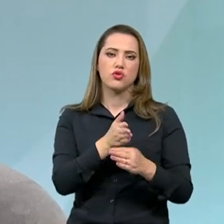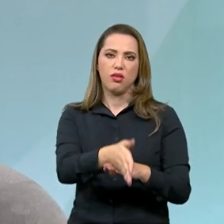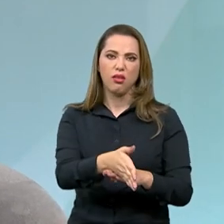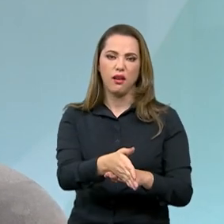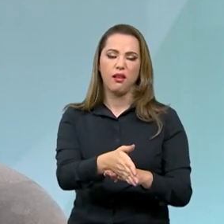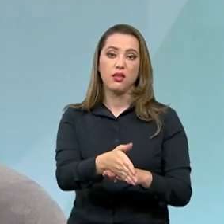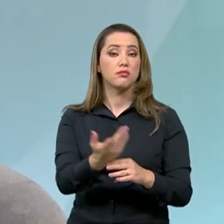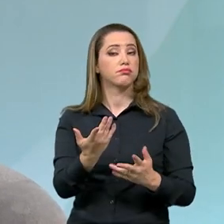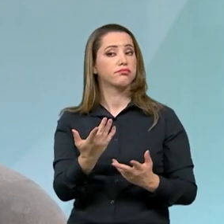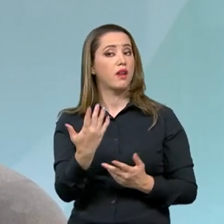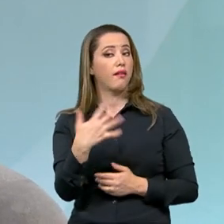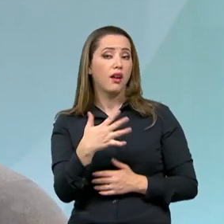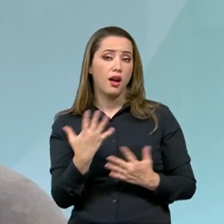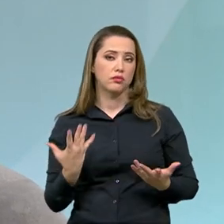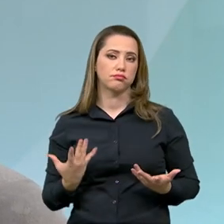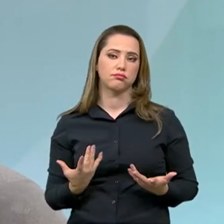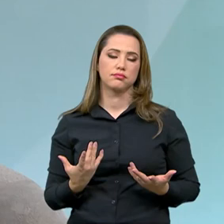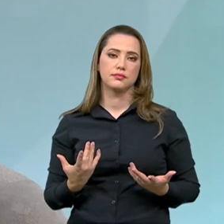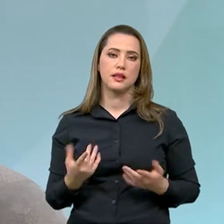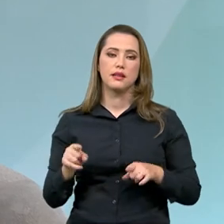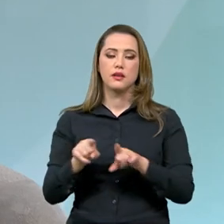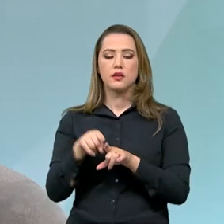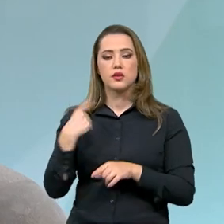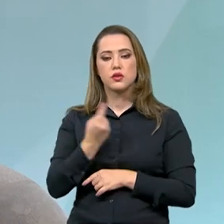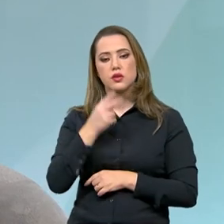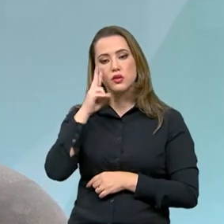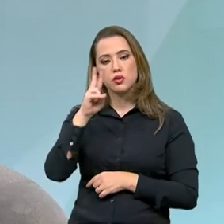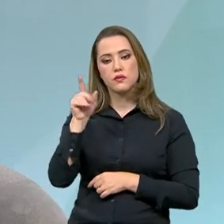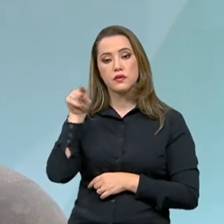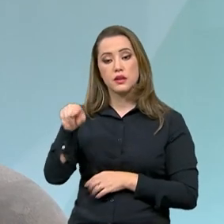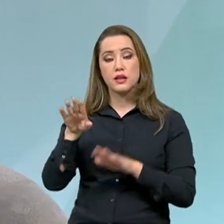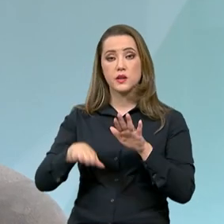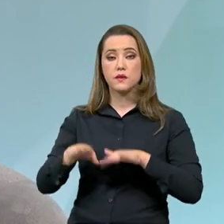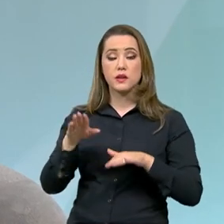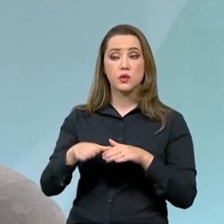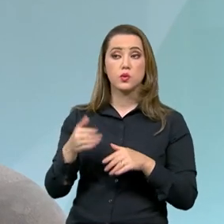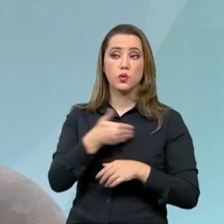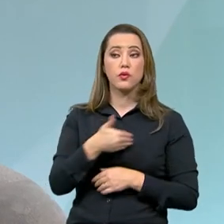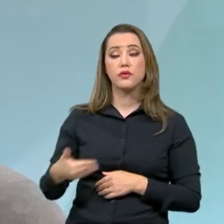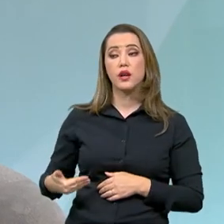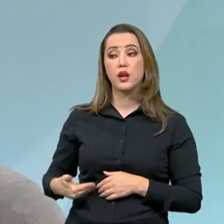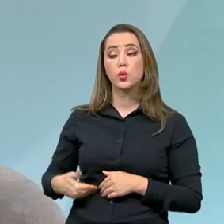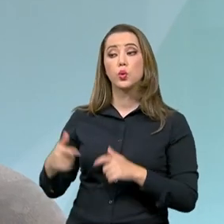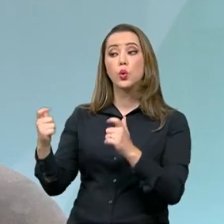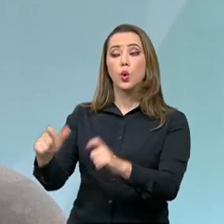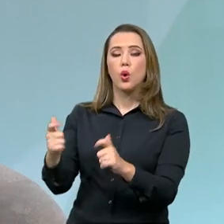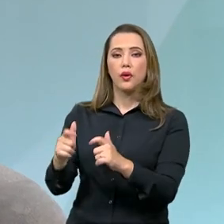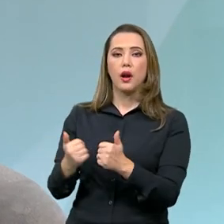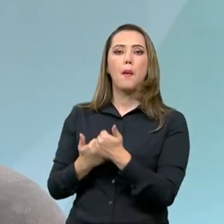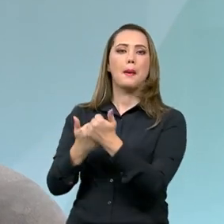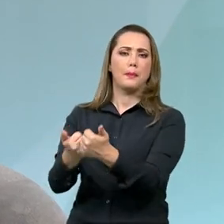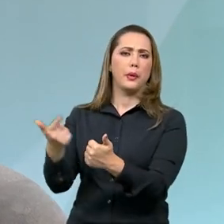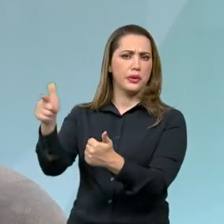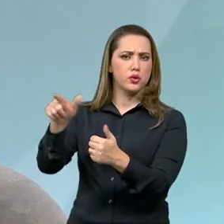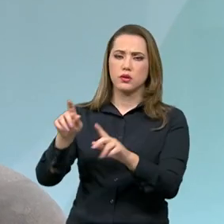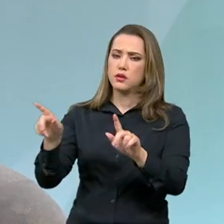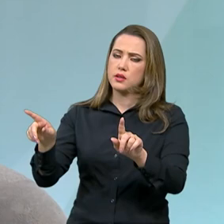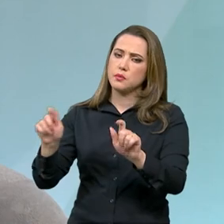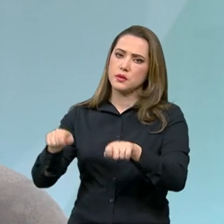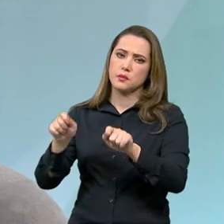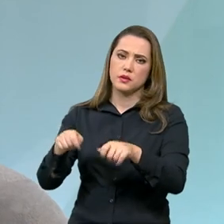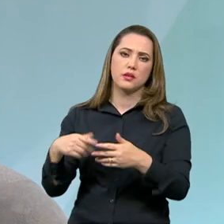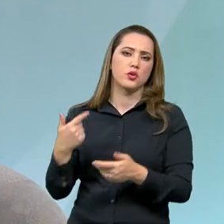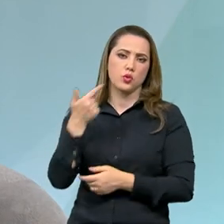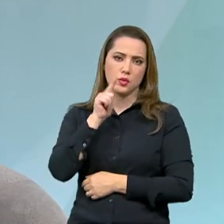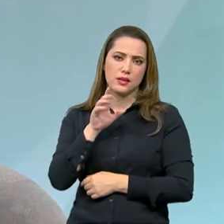Então, se o ente público local, Estado, ou município entrar com o terreno ou com uma contrapartida financeira direto para essas famílias, a gente pode chegar a